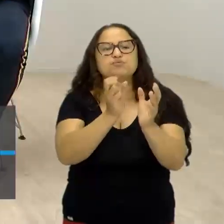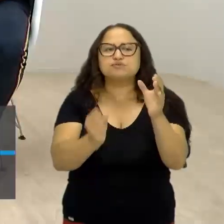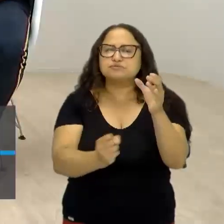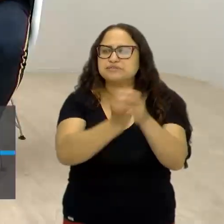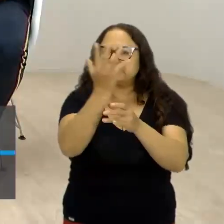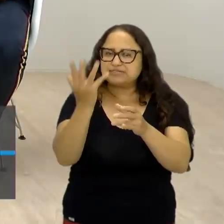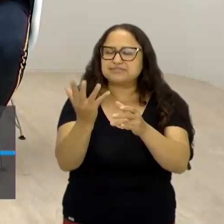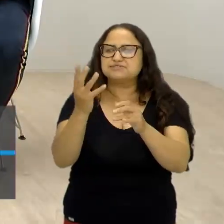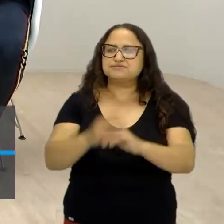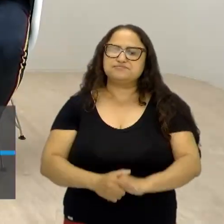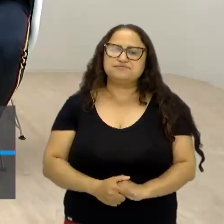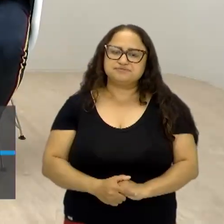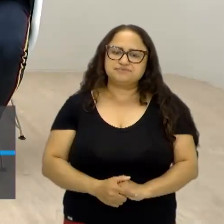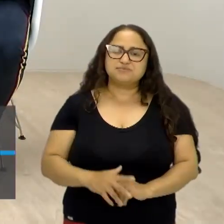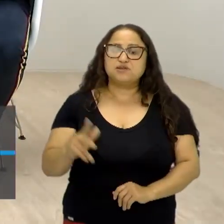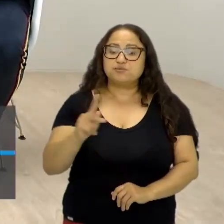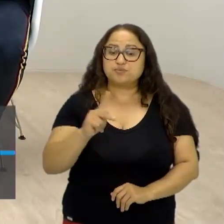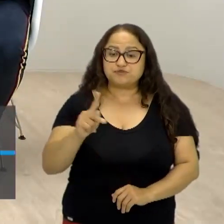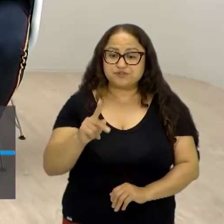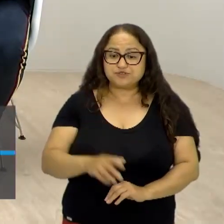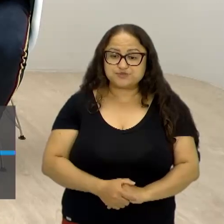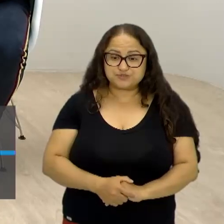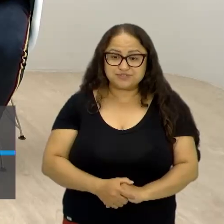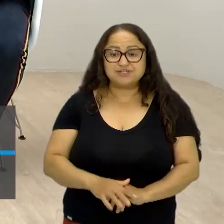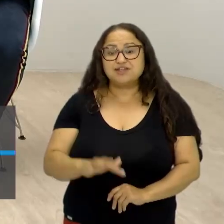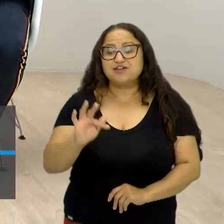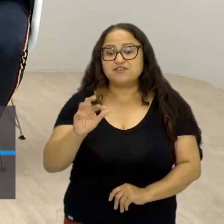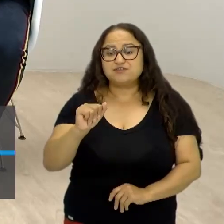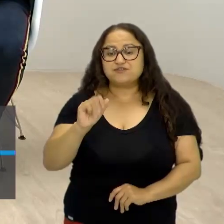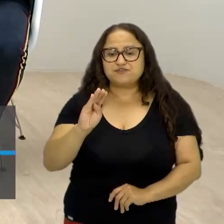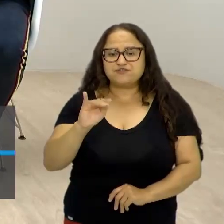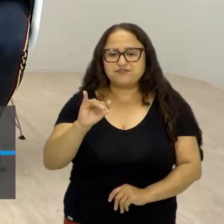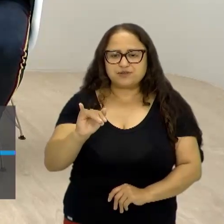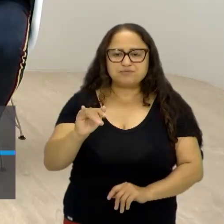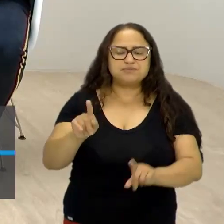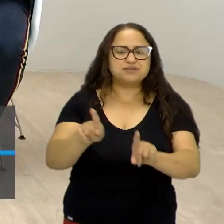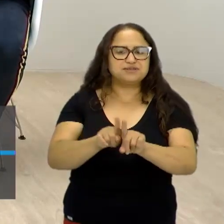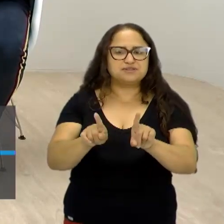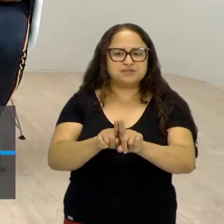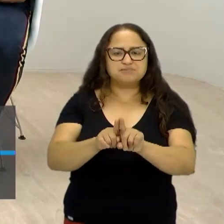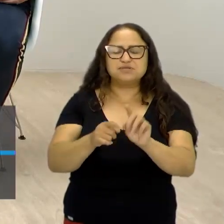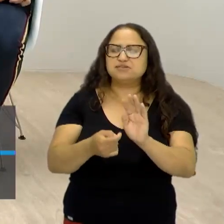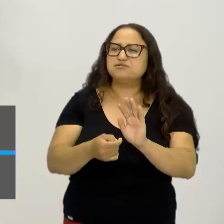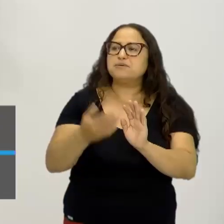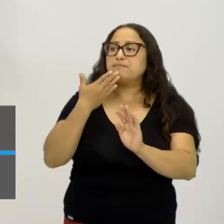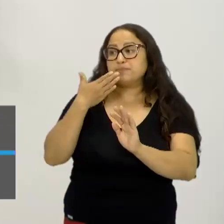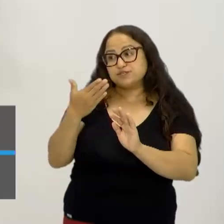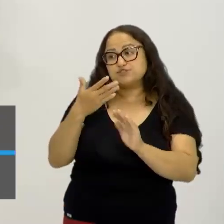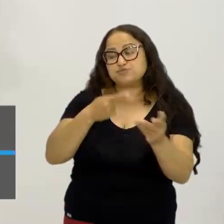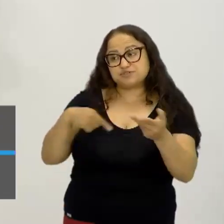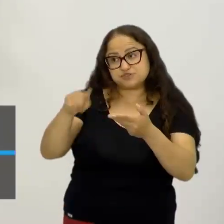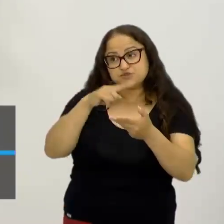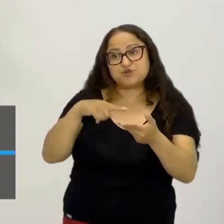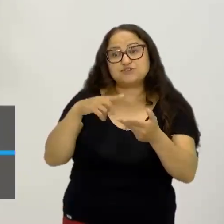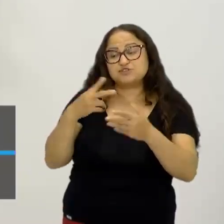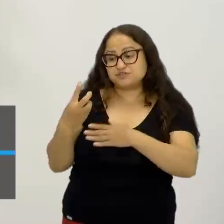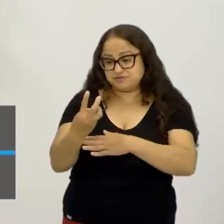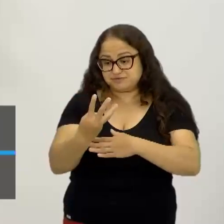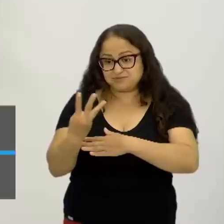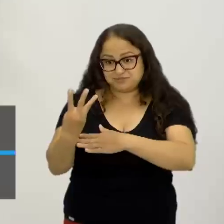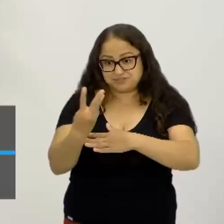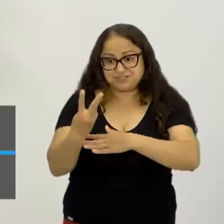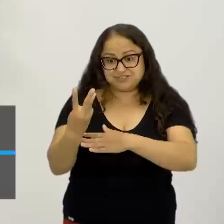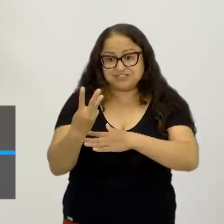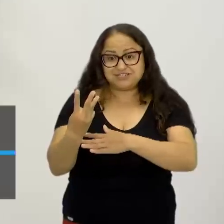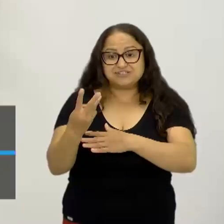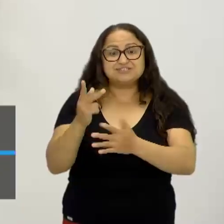então, daí foram essas professoras, né, e a Fabi, então, ela também me delegou a tarefa de seguir adiante com